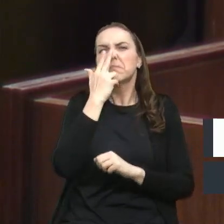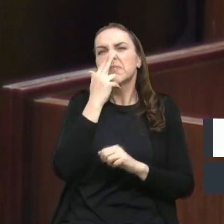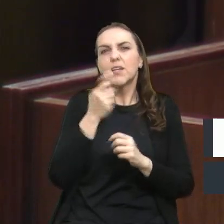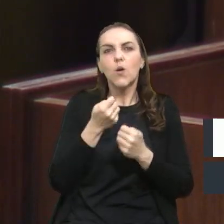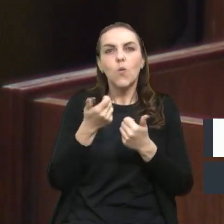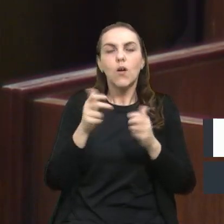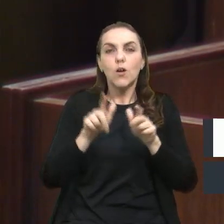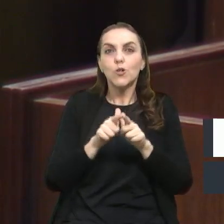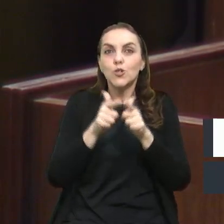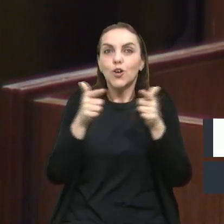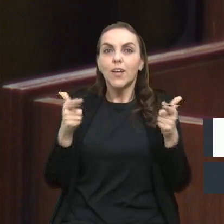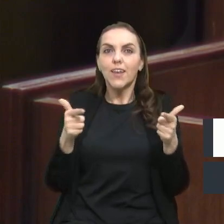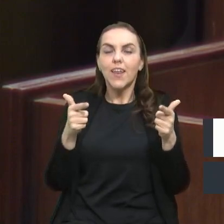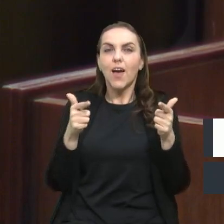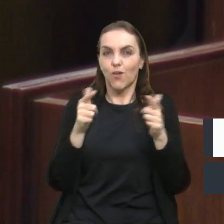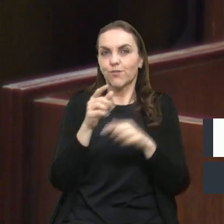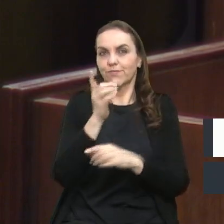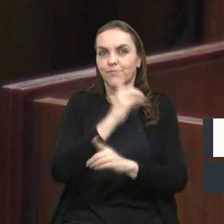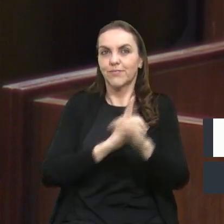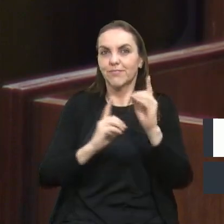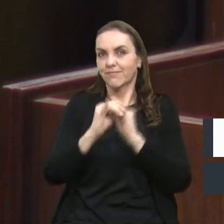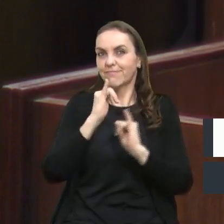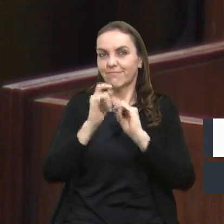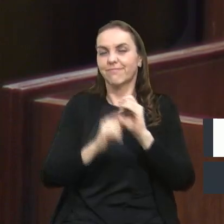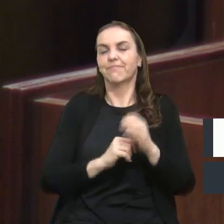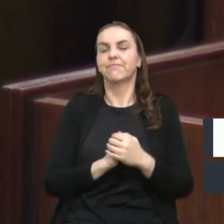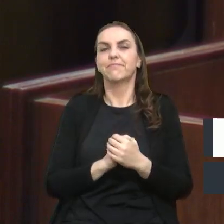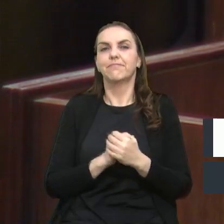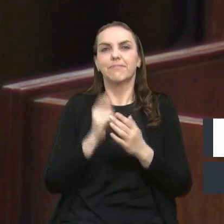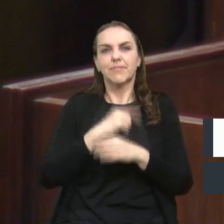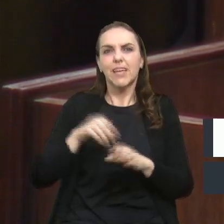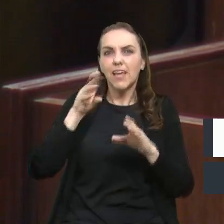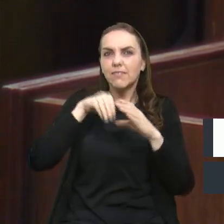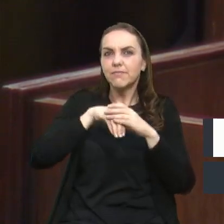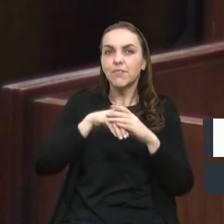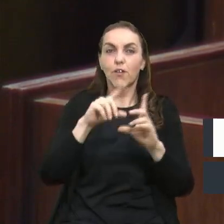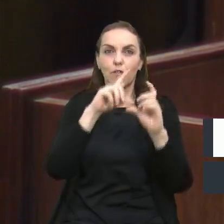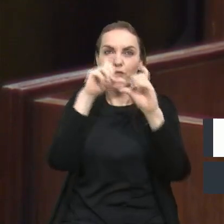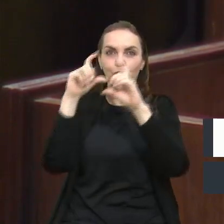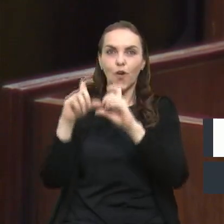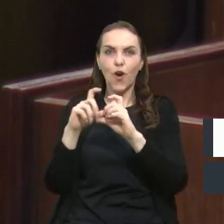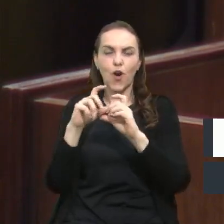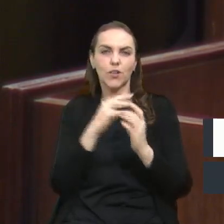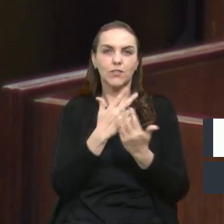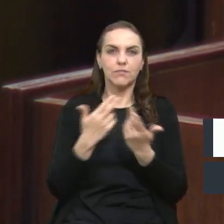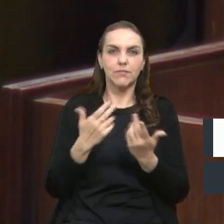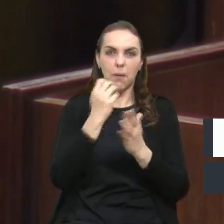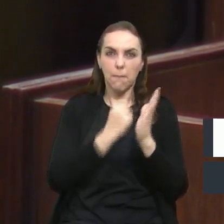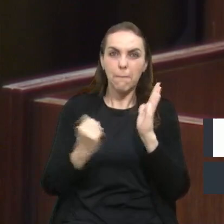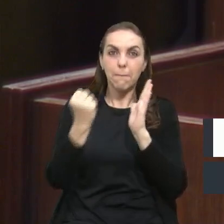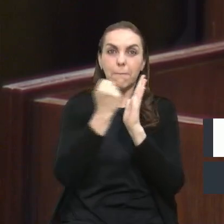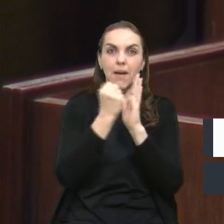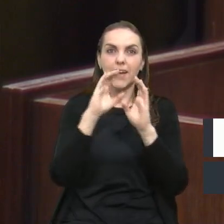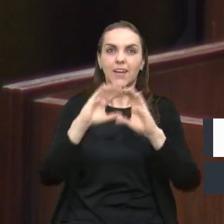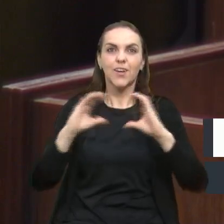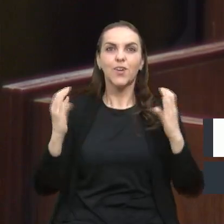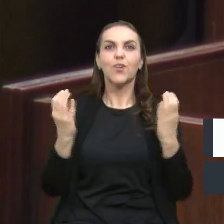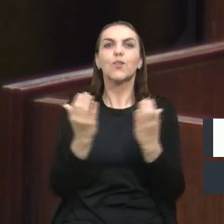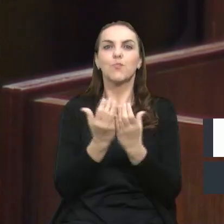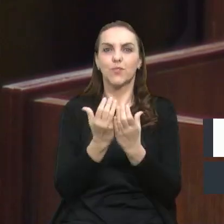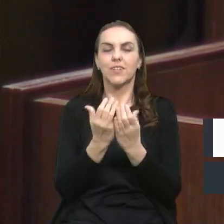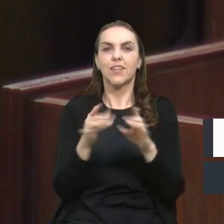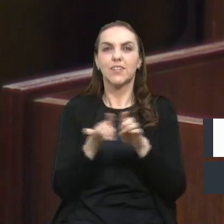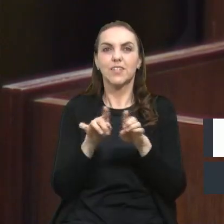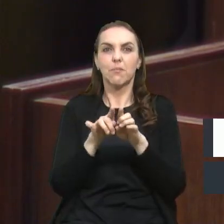E um arquivo histórico, com fotos e fatos marcantes da comunidade, para a fonte de